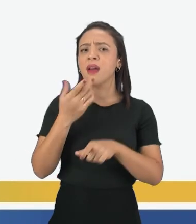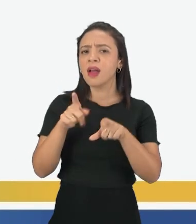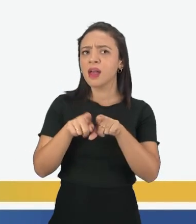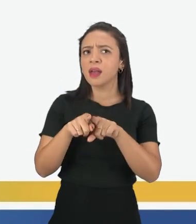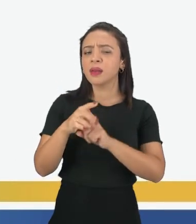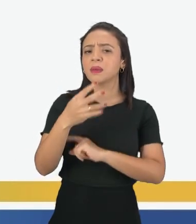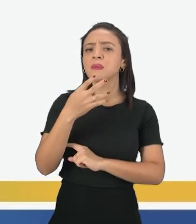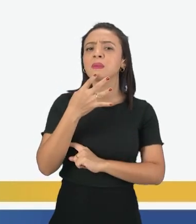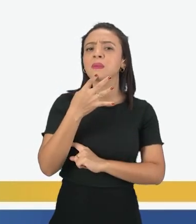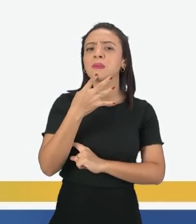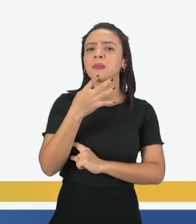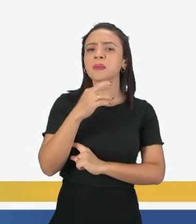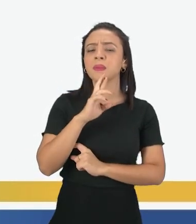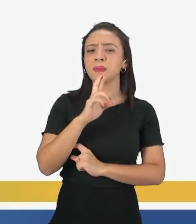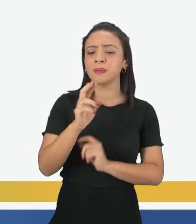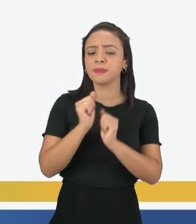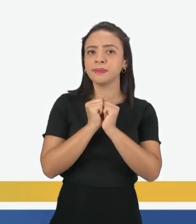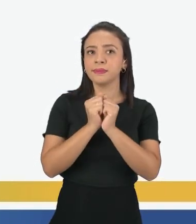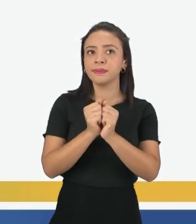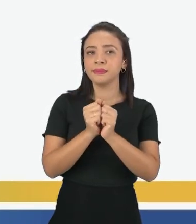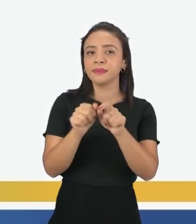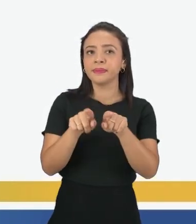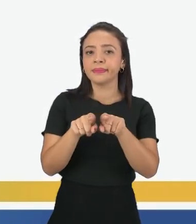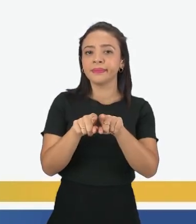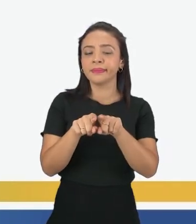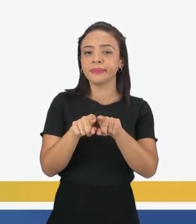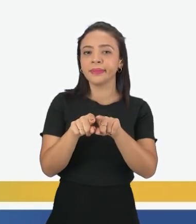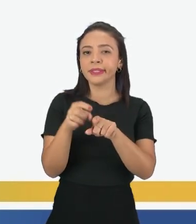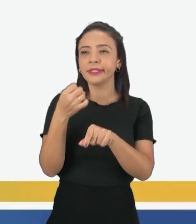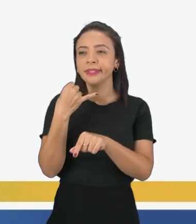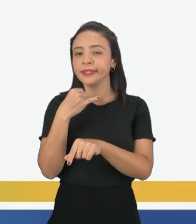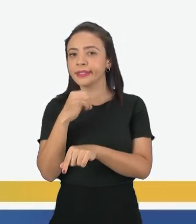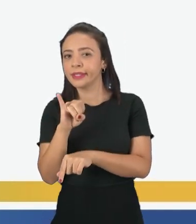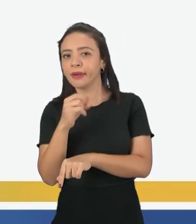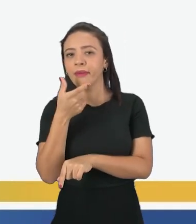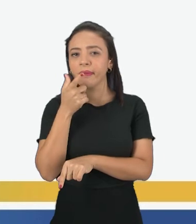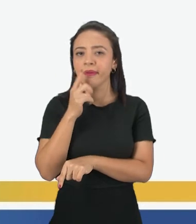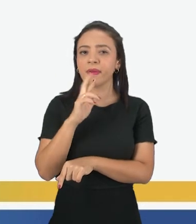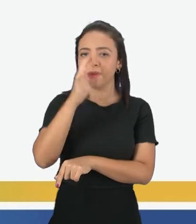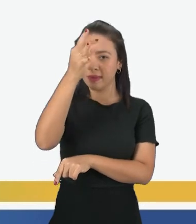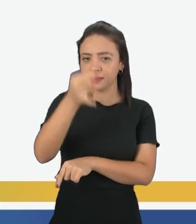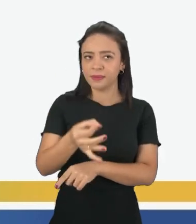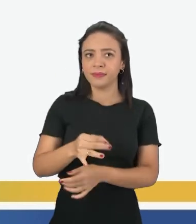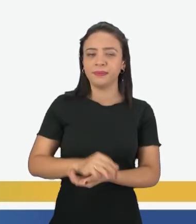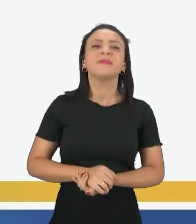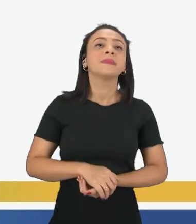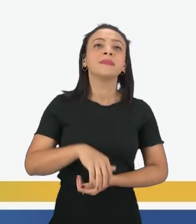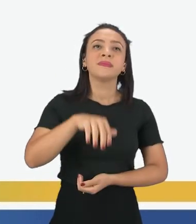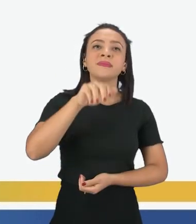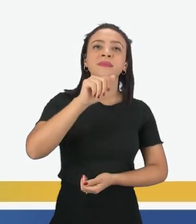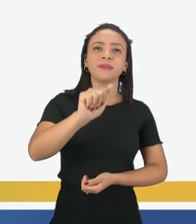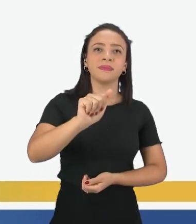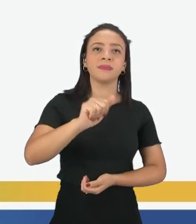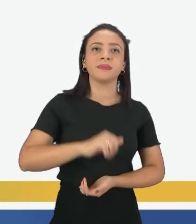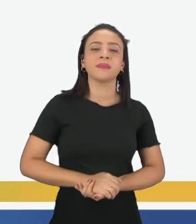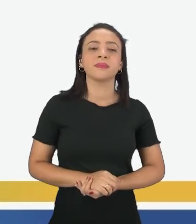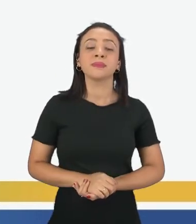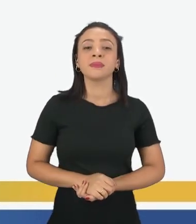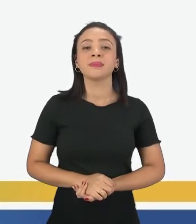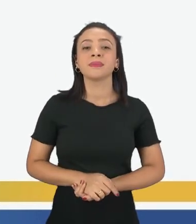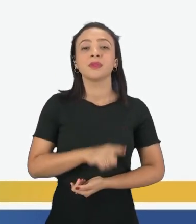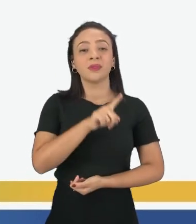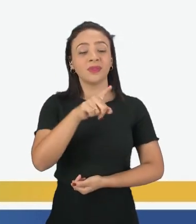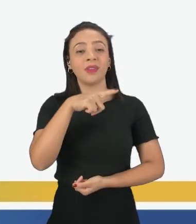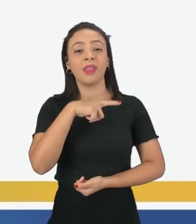Então vamos ver a resposta juntos aí e descobrir se vocês acertaram ou não. Então na letra A. Have a nice weekend.